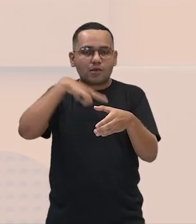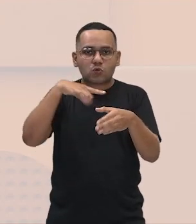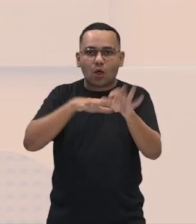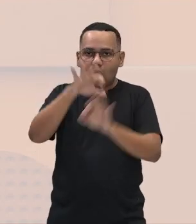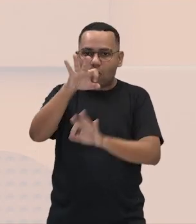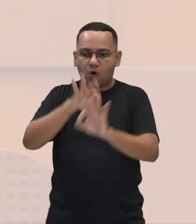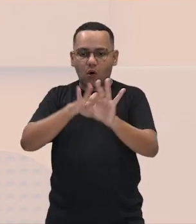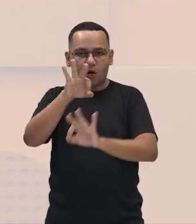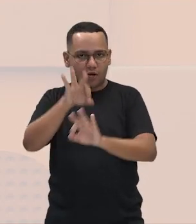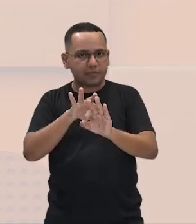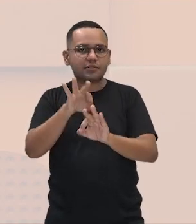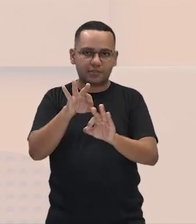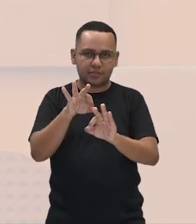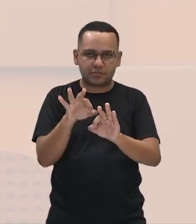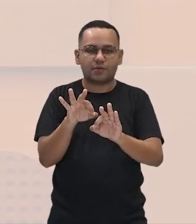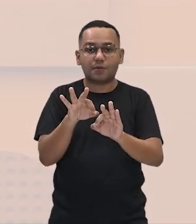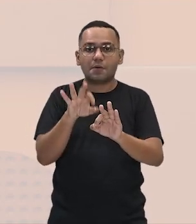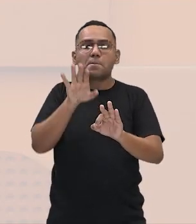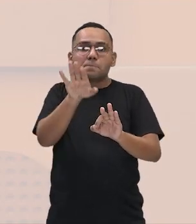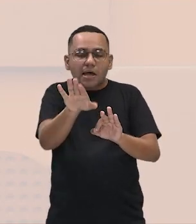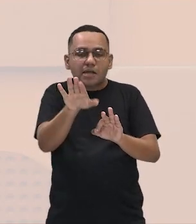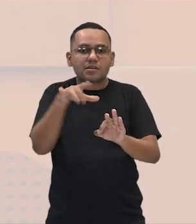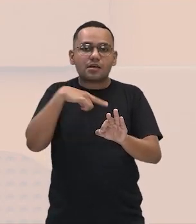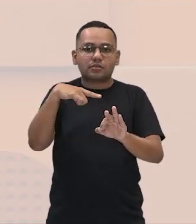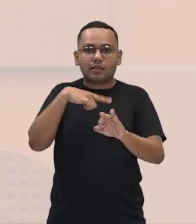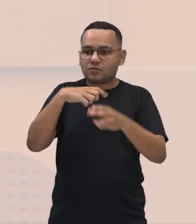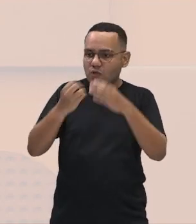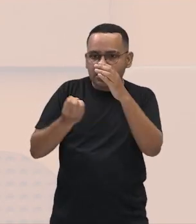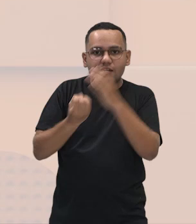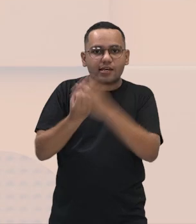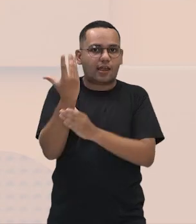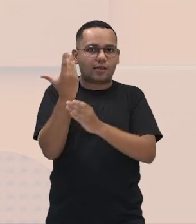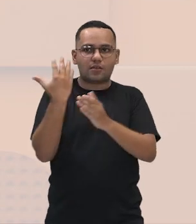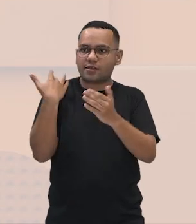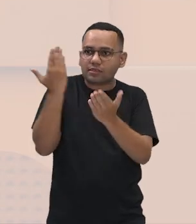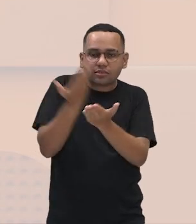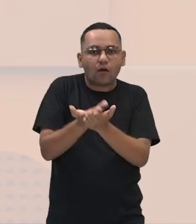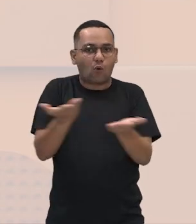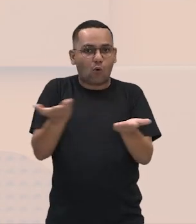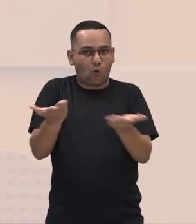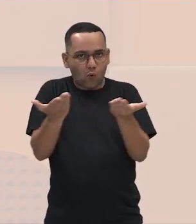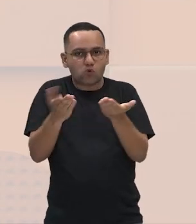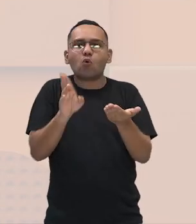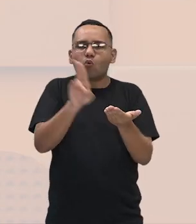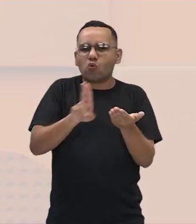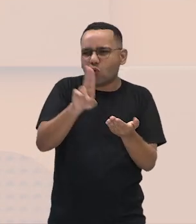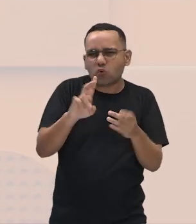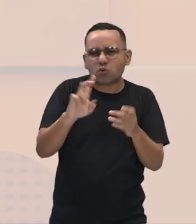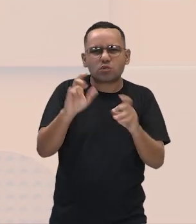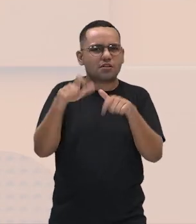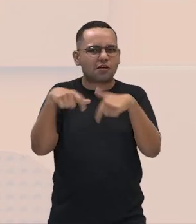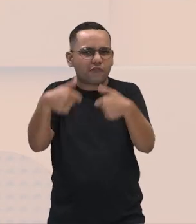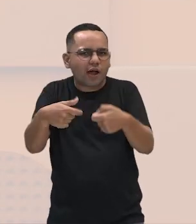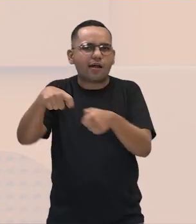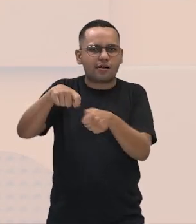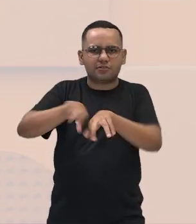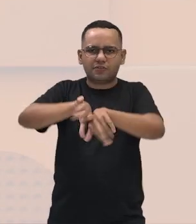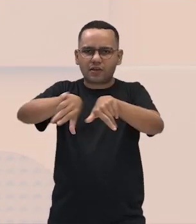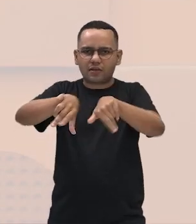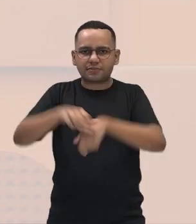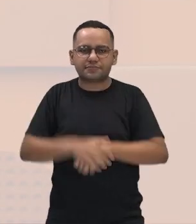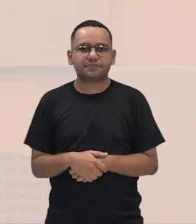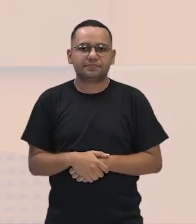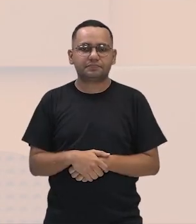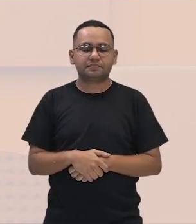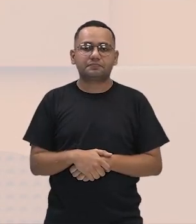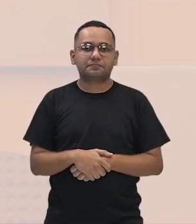civilização que deixou marcas até nos dias de hoje. Muitas coisas que nós vivemos hoje começaram lá na